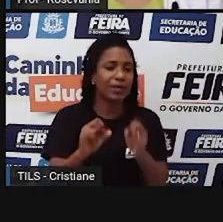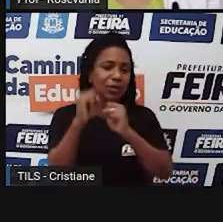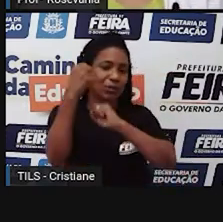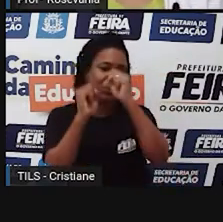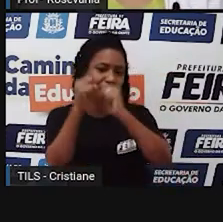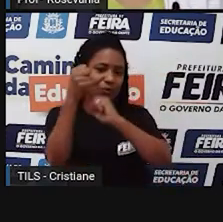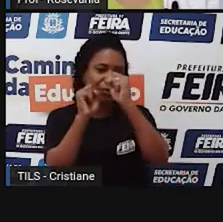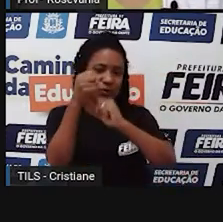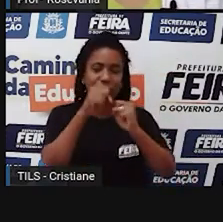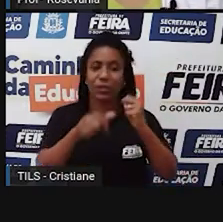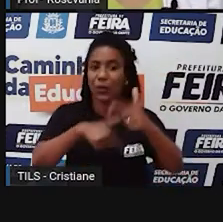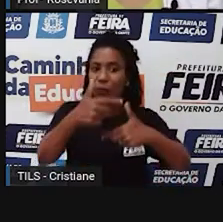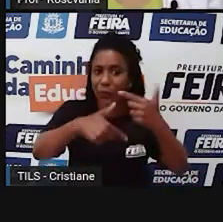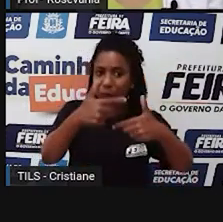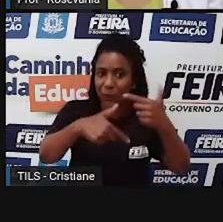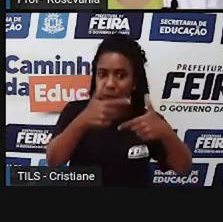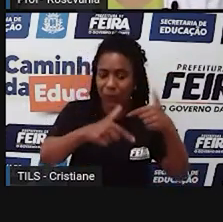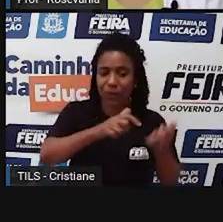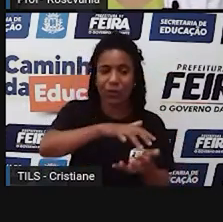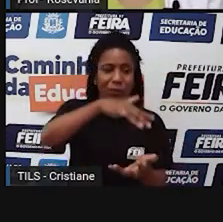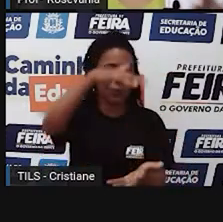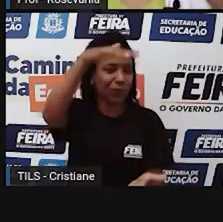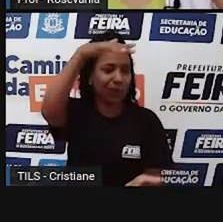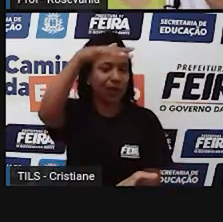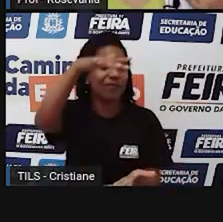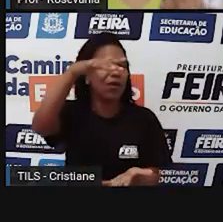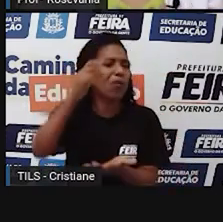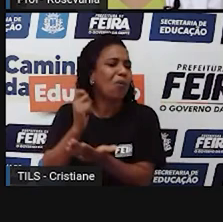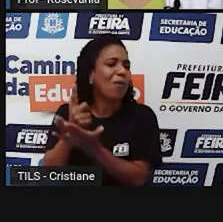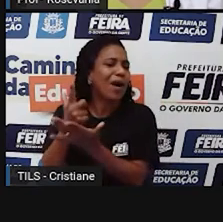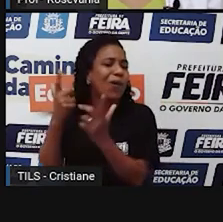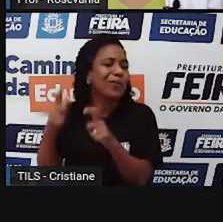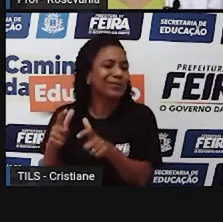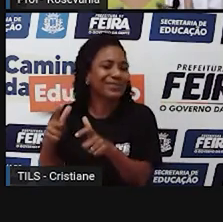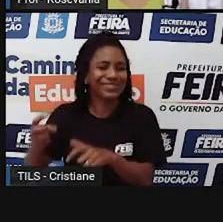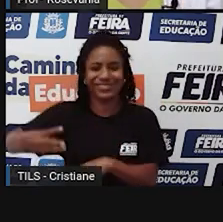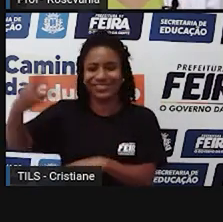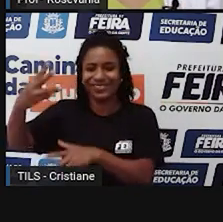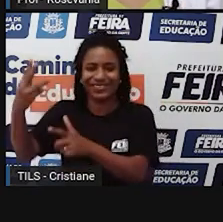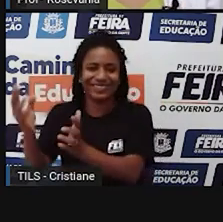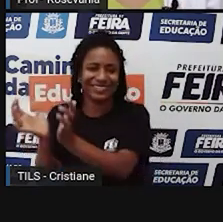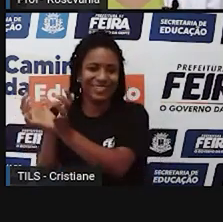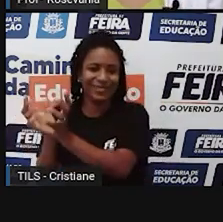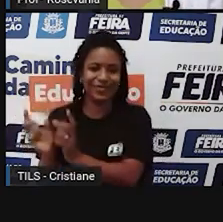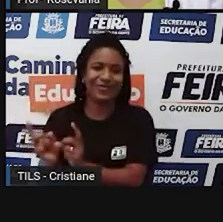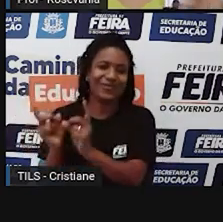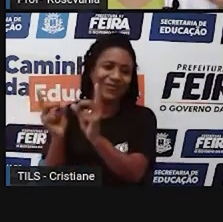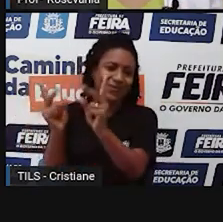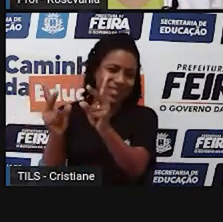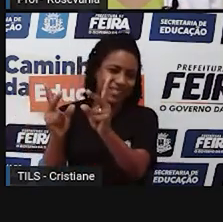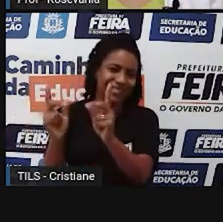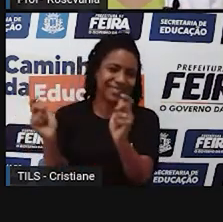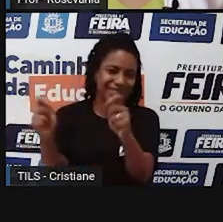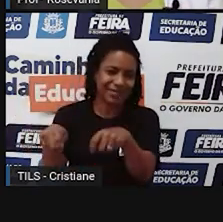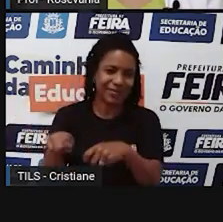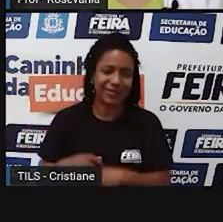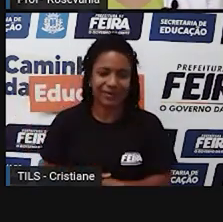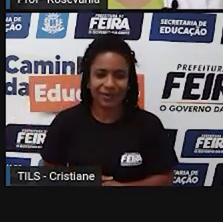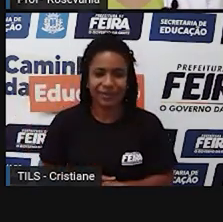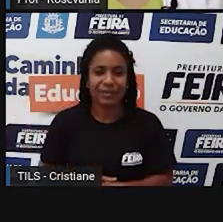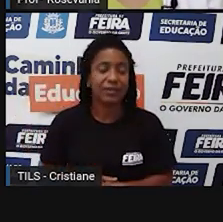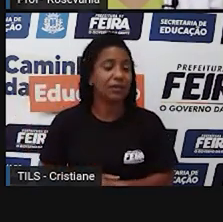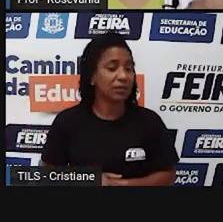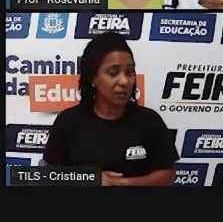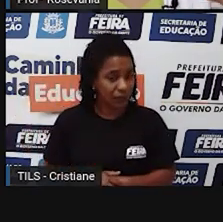vender esses produtos, ou onde comprar esses produtos. Então, o crescimento e as suas consequências. O crescimento do setor